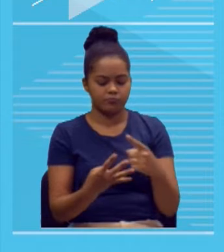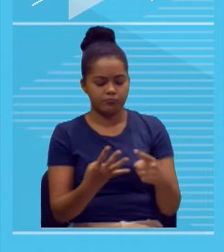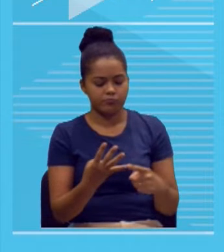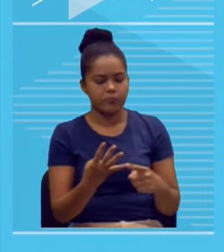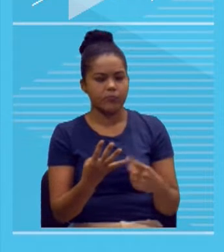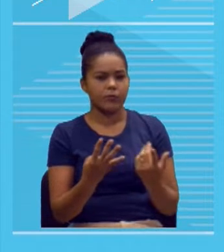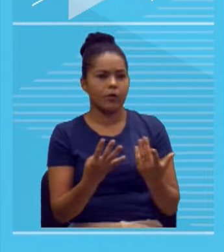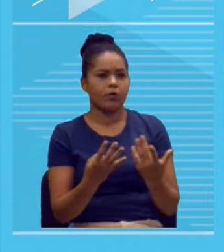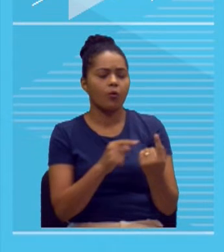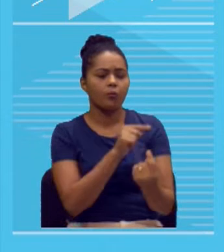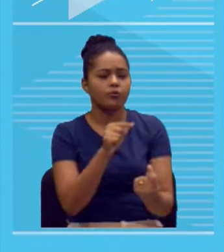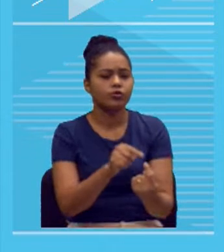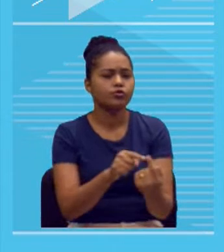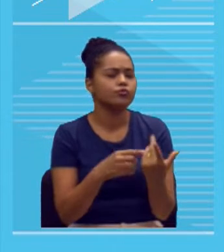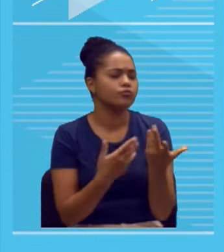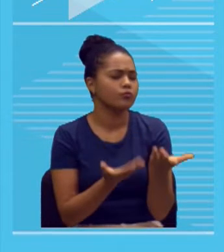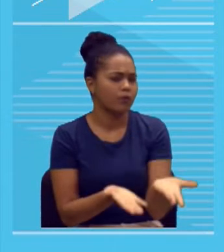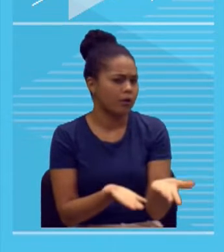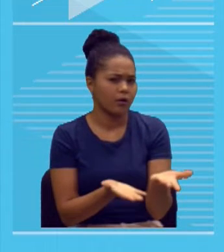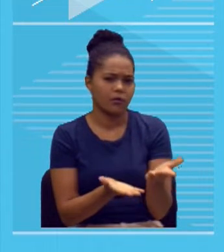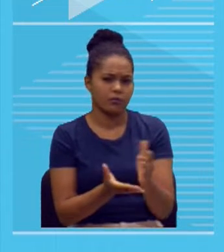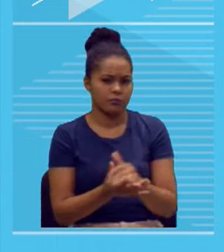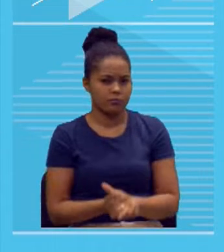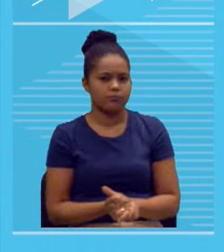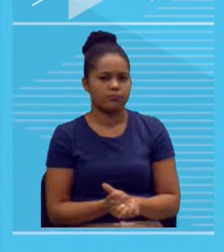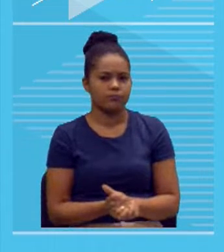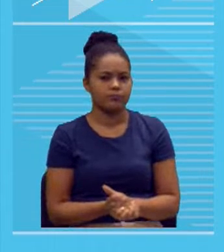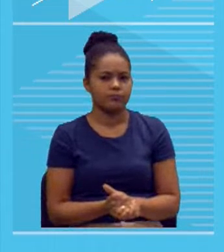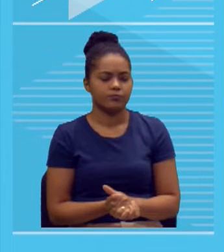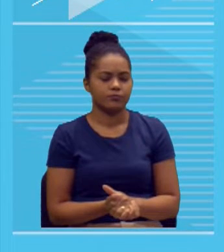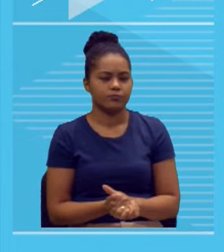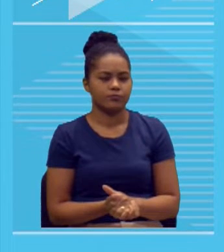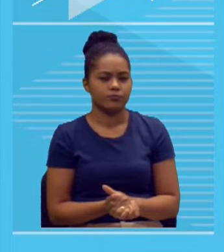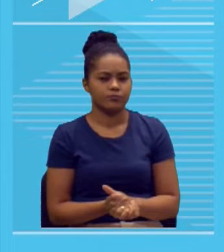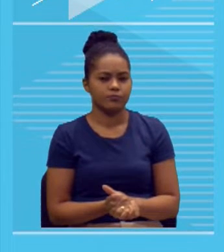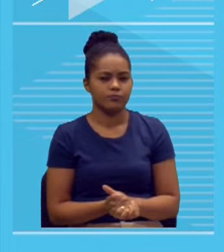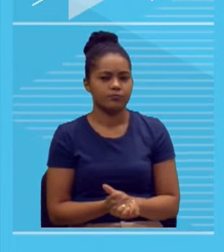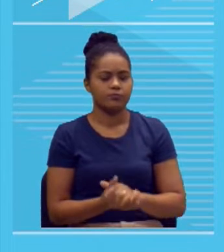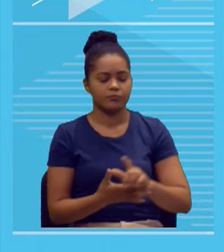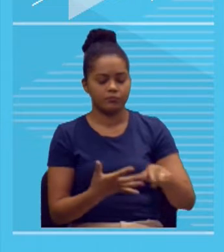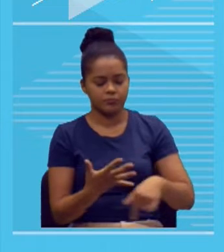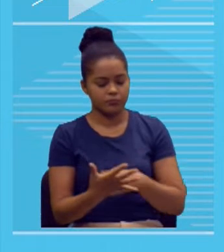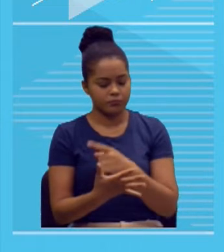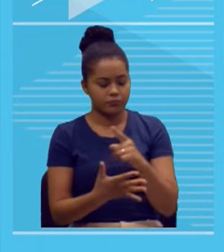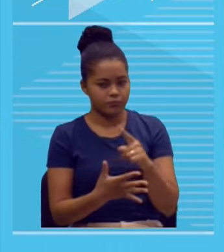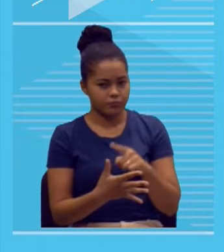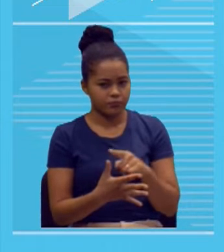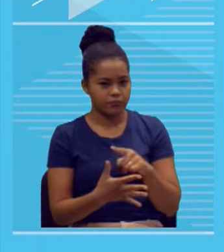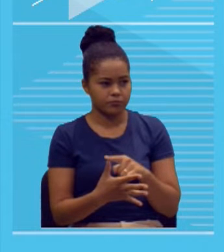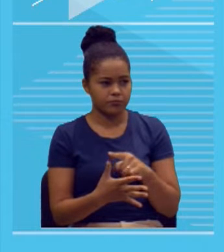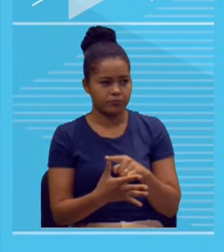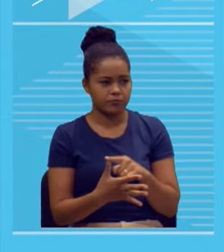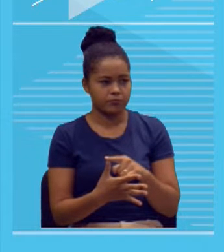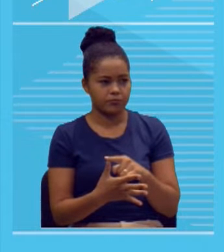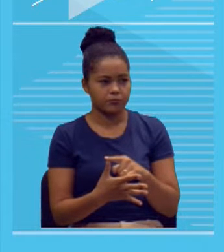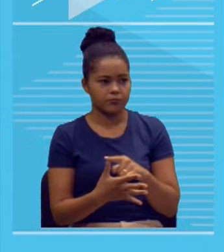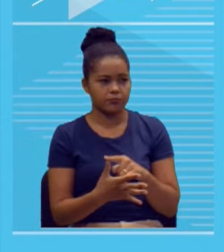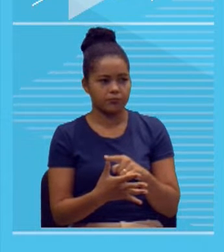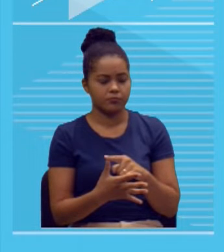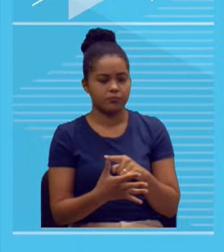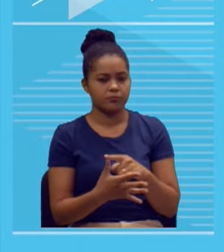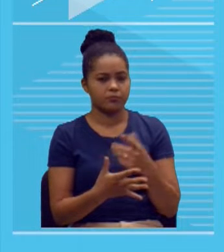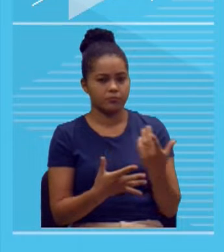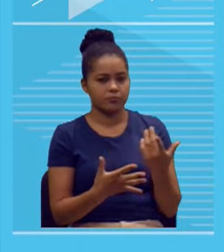propósito dela, seja, a que objetivo ela atende, a finalidade, ok? É o quarto elemento e,